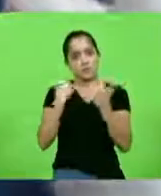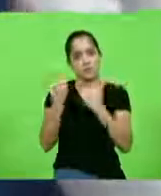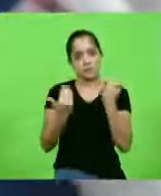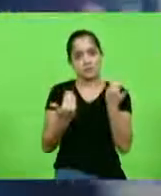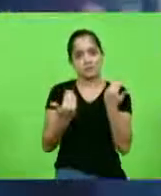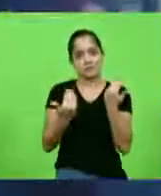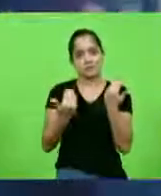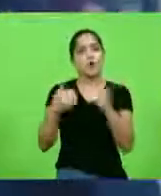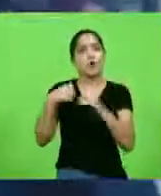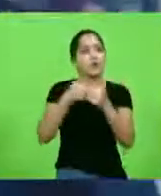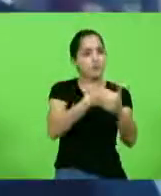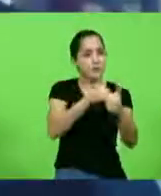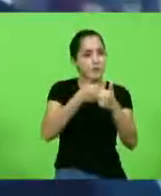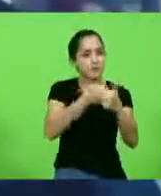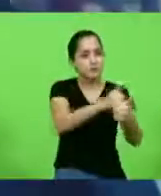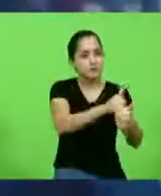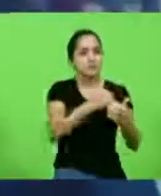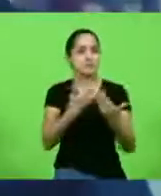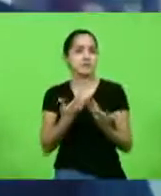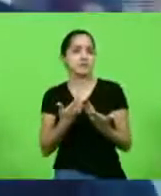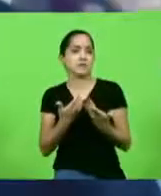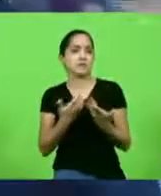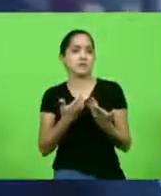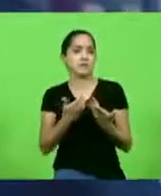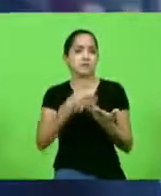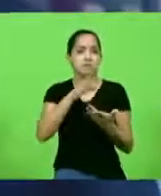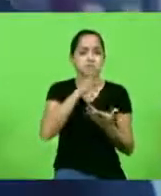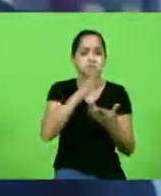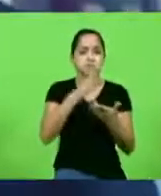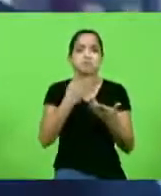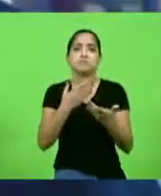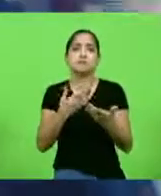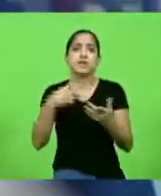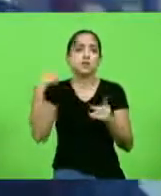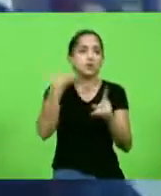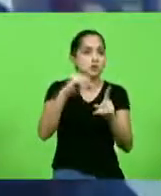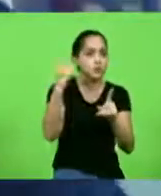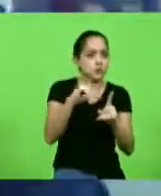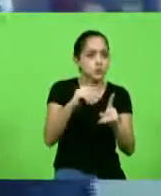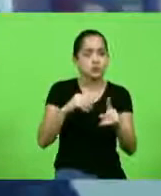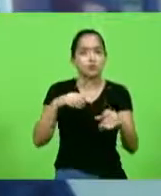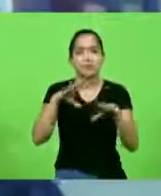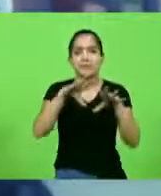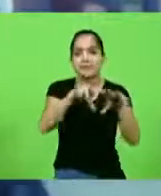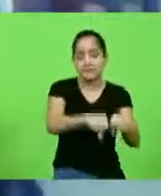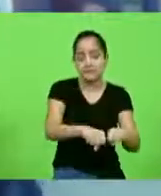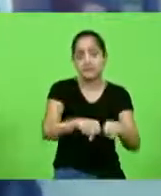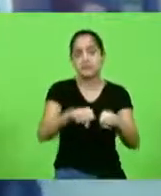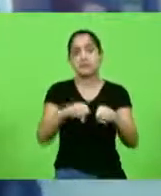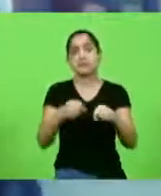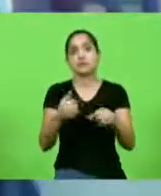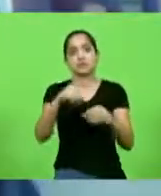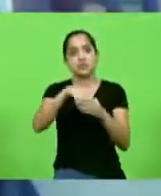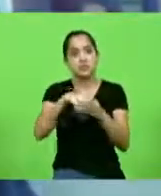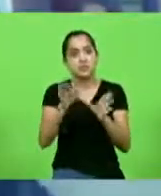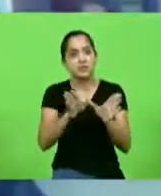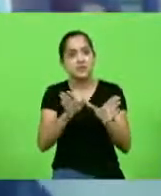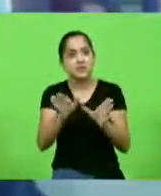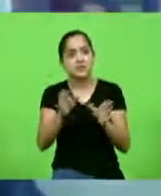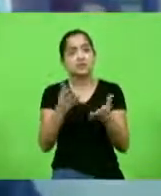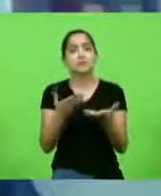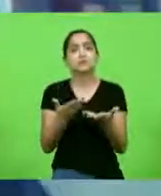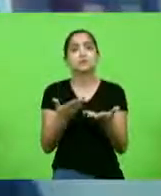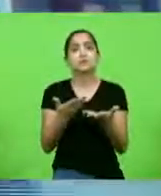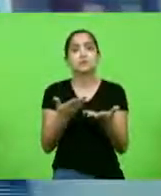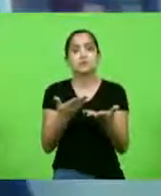Houve perseguição política, censura na imprensa, na cultura, cassação de mandato designados,